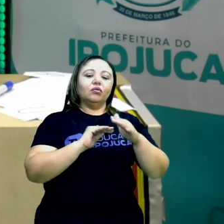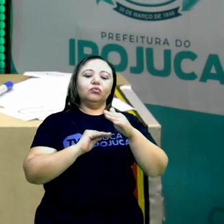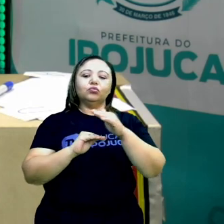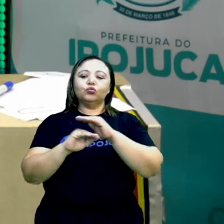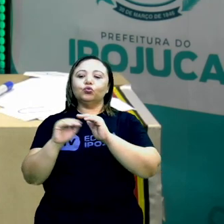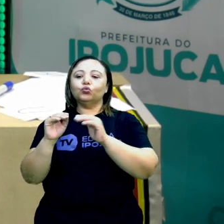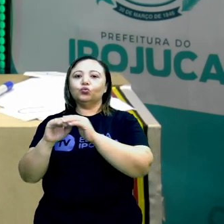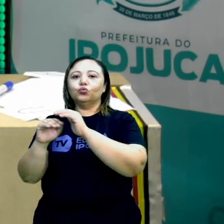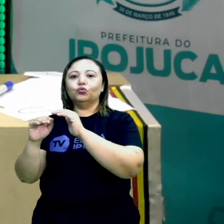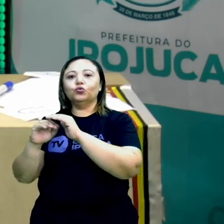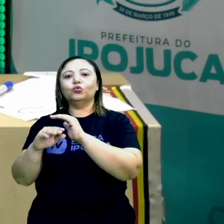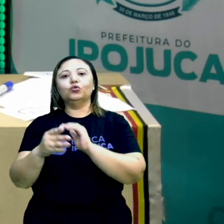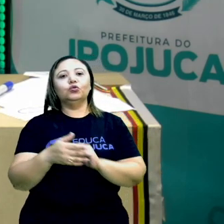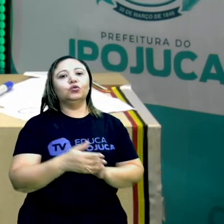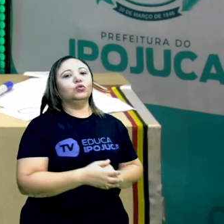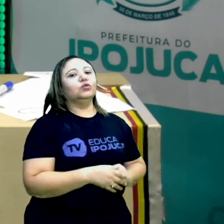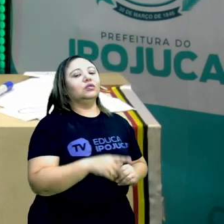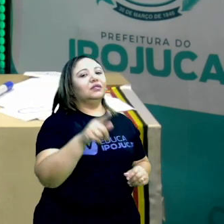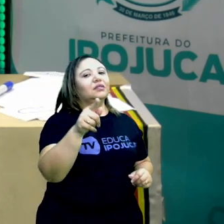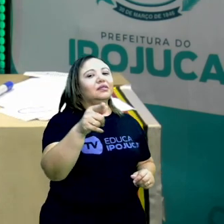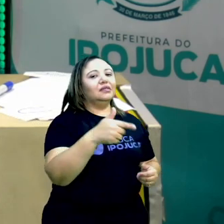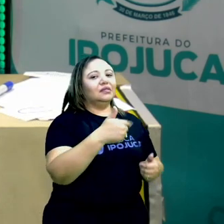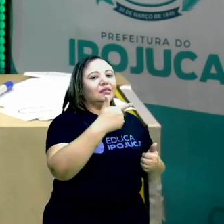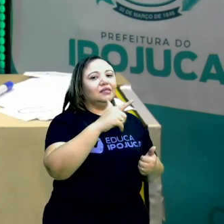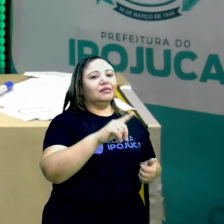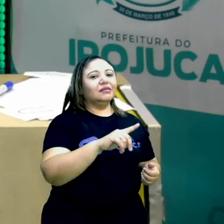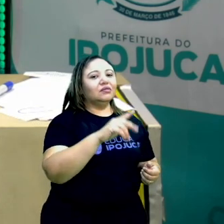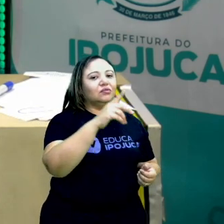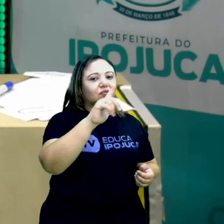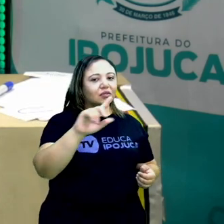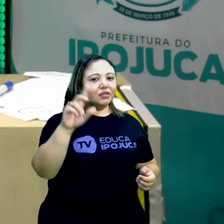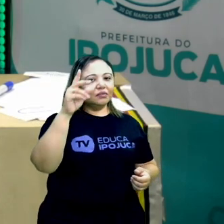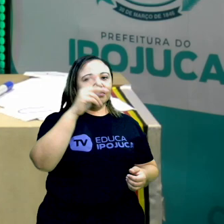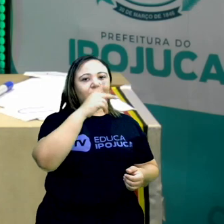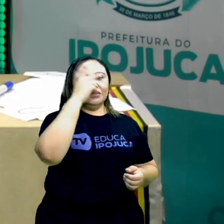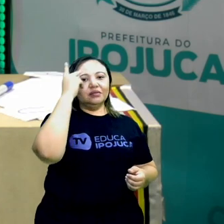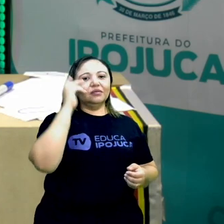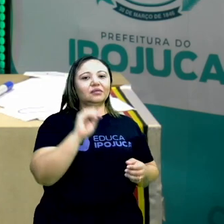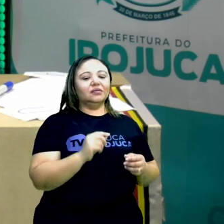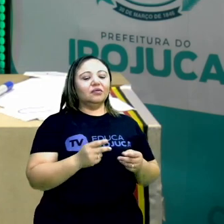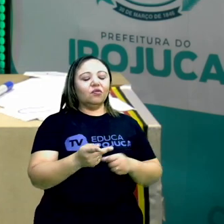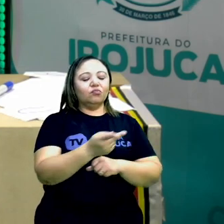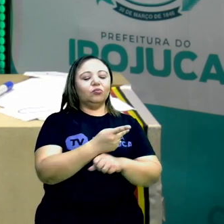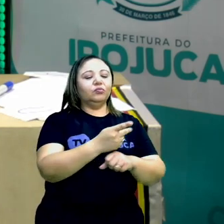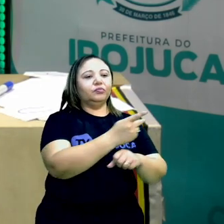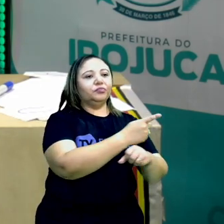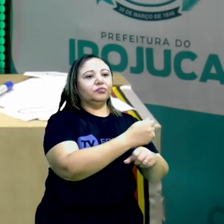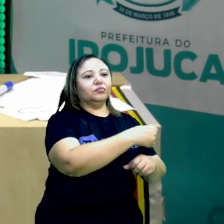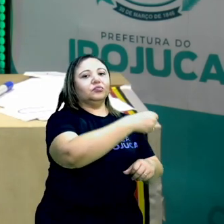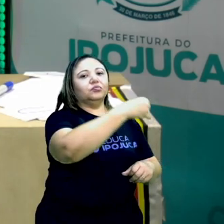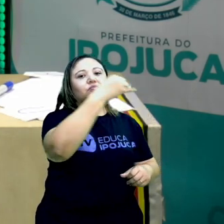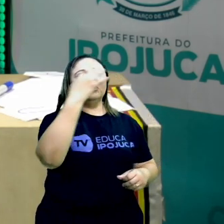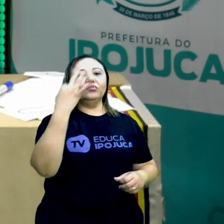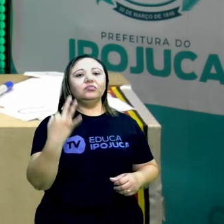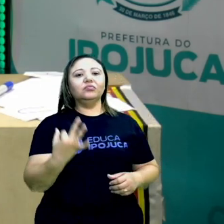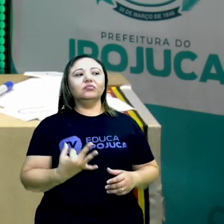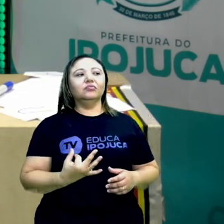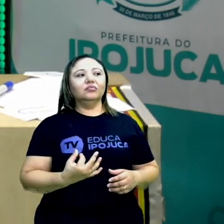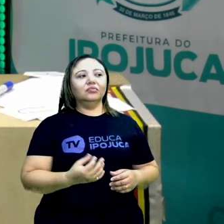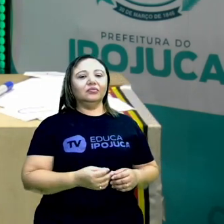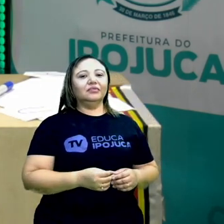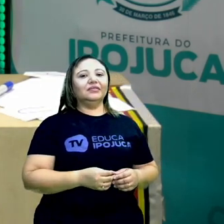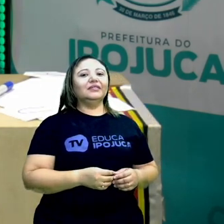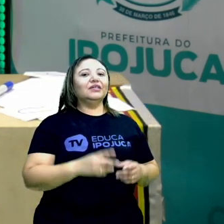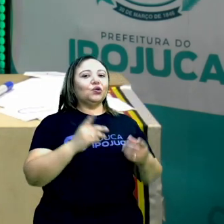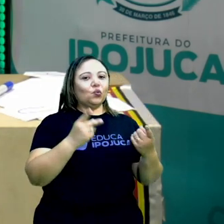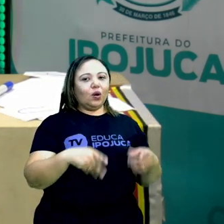estiverem escondidas, ou as outras pessoas vão fazer o quê? Vão caçar as vogais. Igual a caça